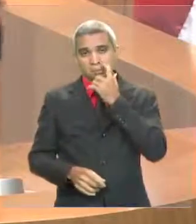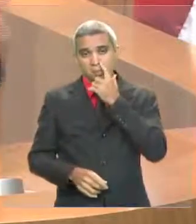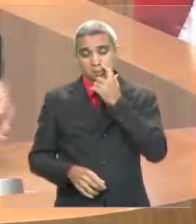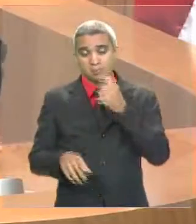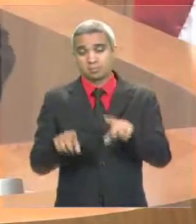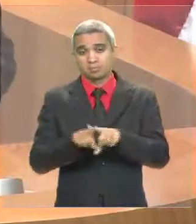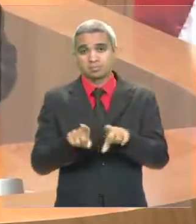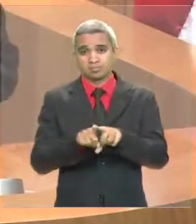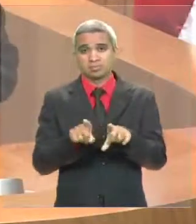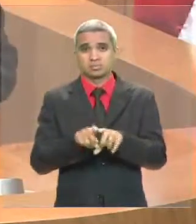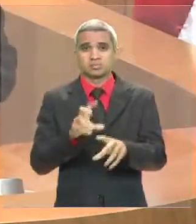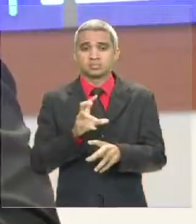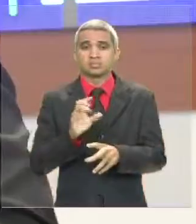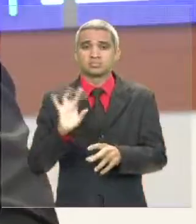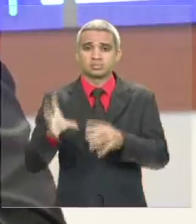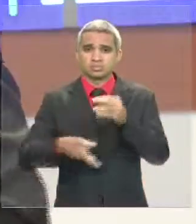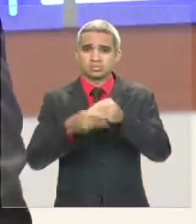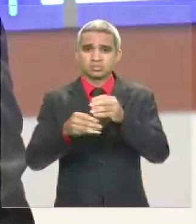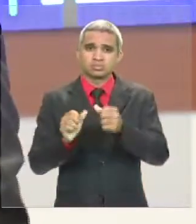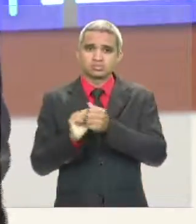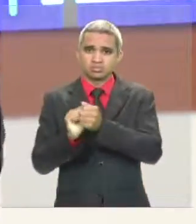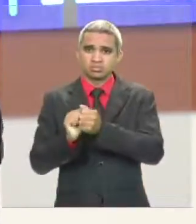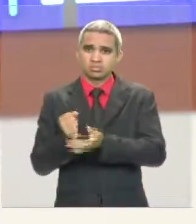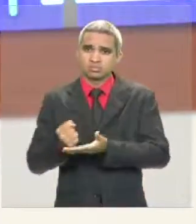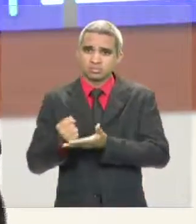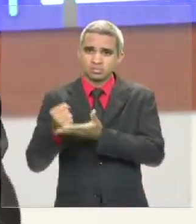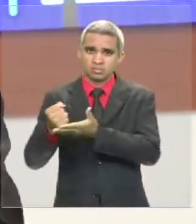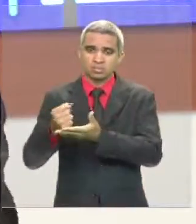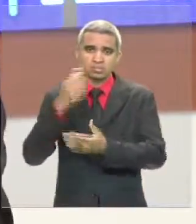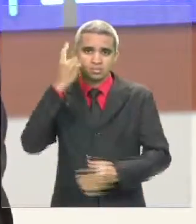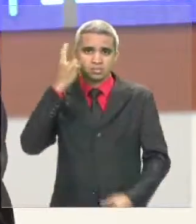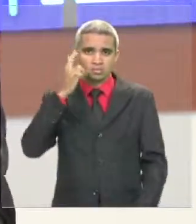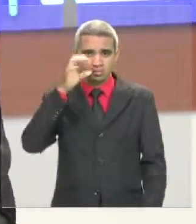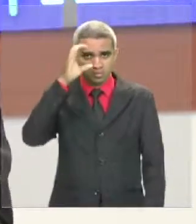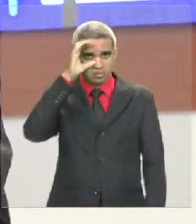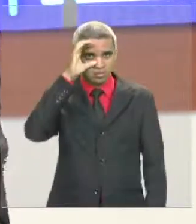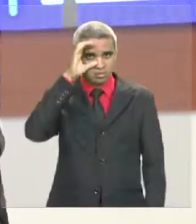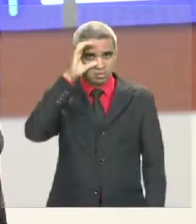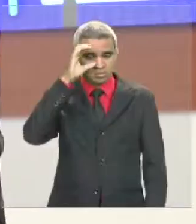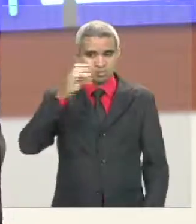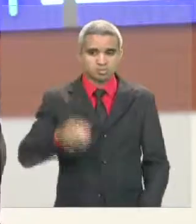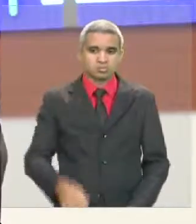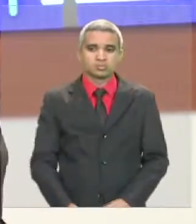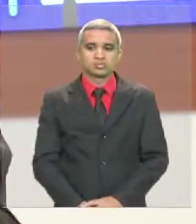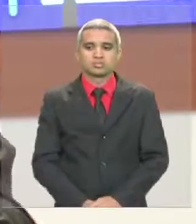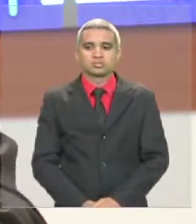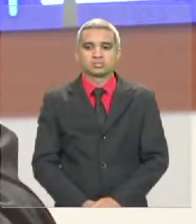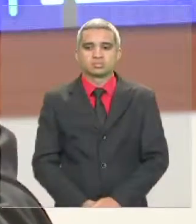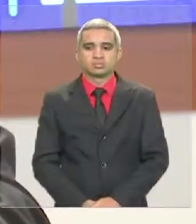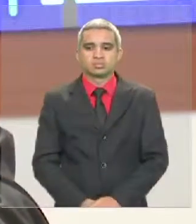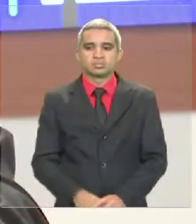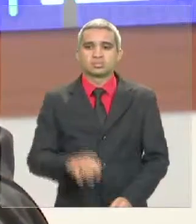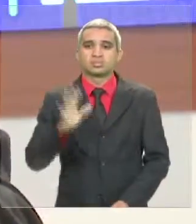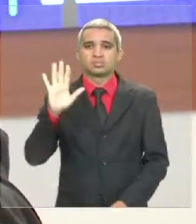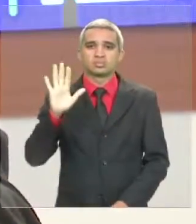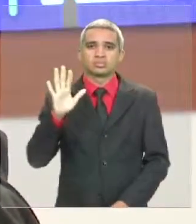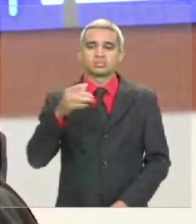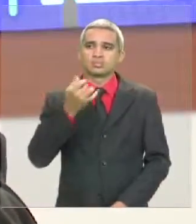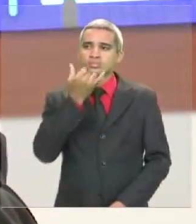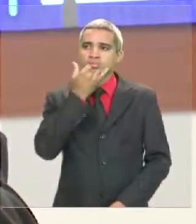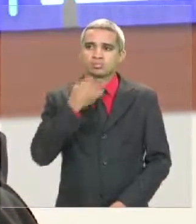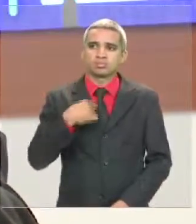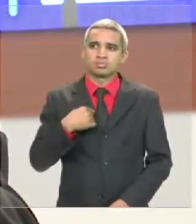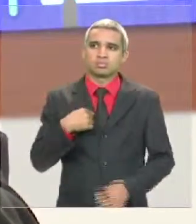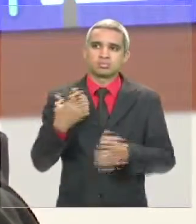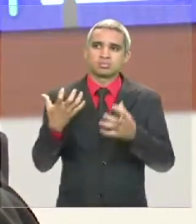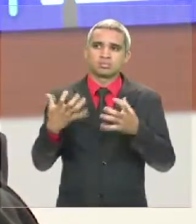voz do deputado Cabo Campos. E eu creio... Deputado Edson, só uma questão de ordem. Faça o seguinte, eu vou declinar o meu tempo, você fala por seis minutos e